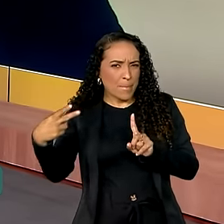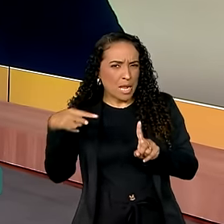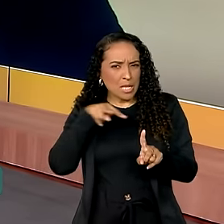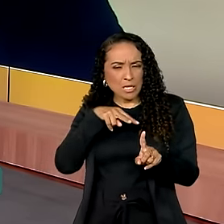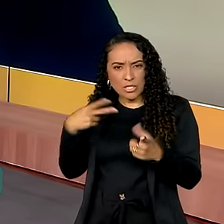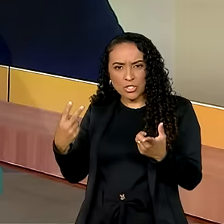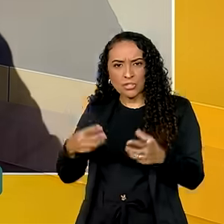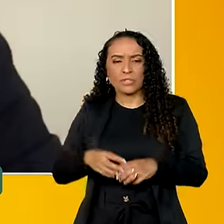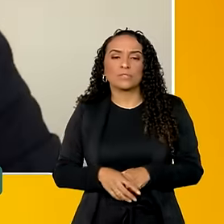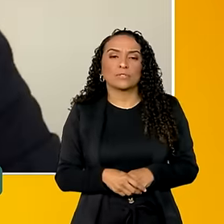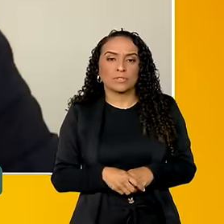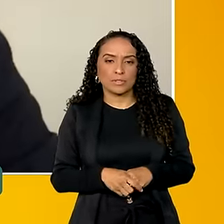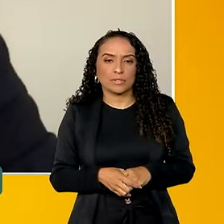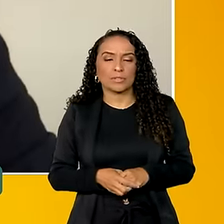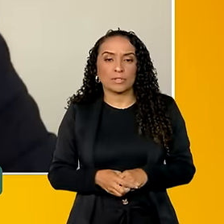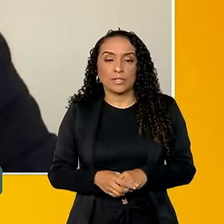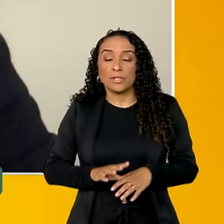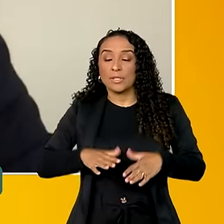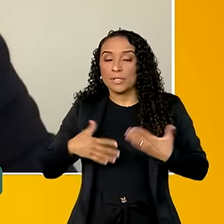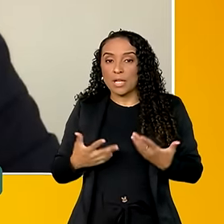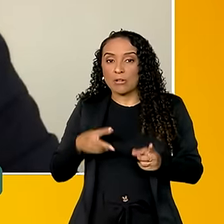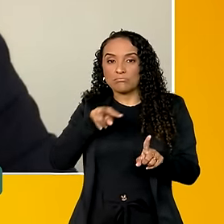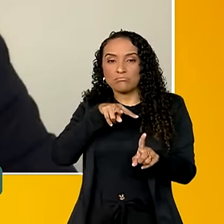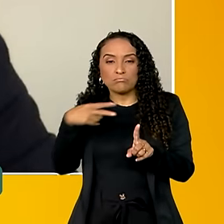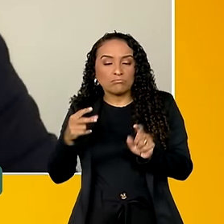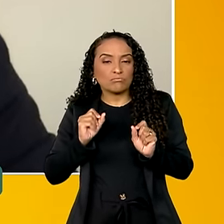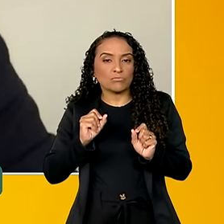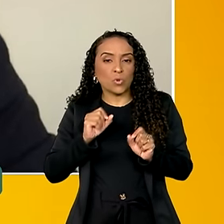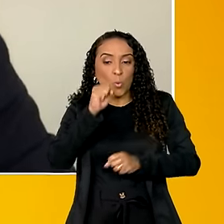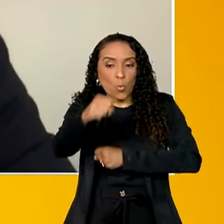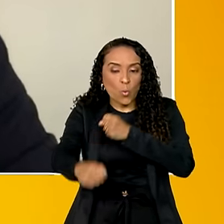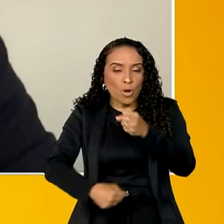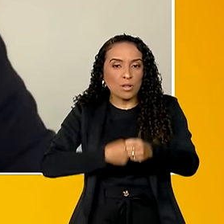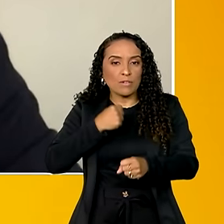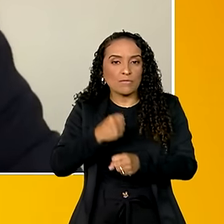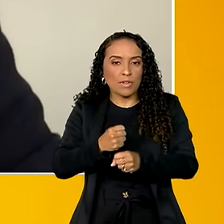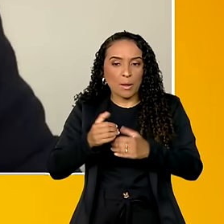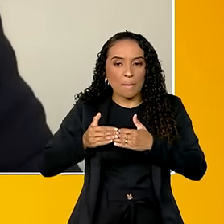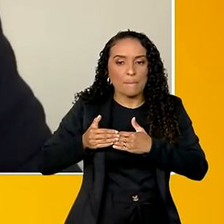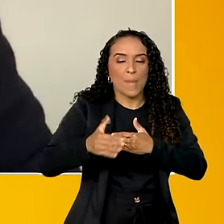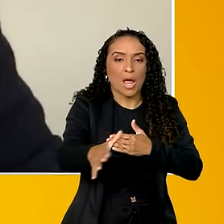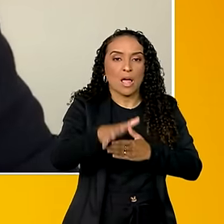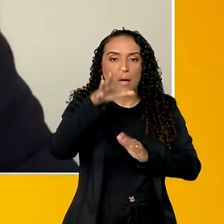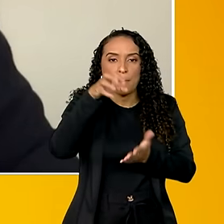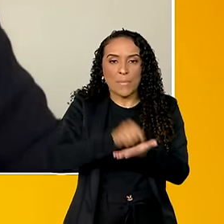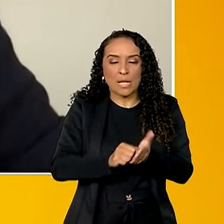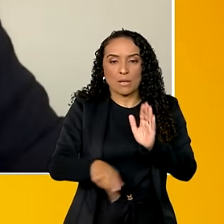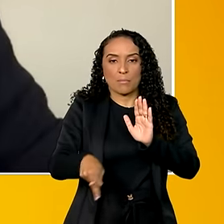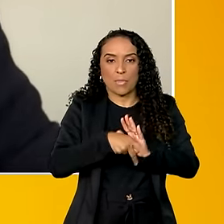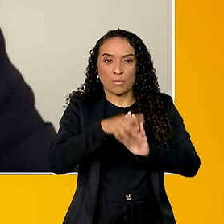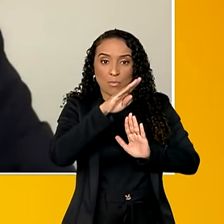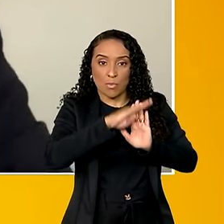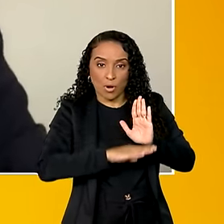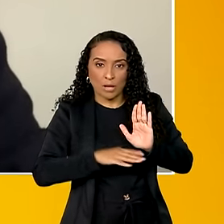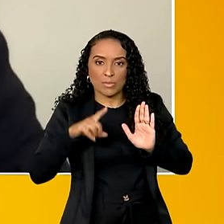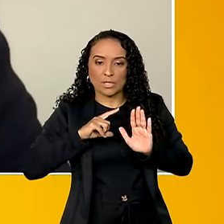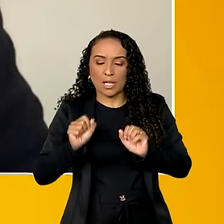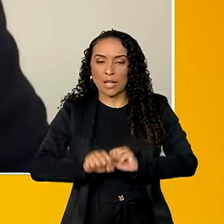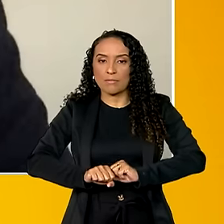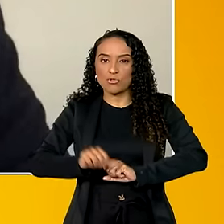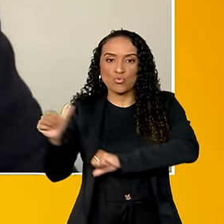isso? Olha, a perspectiva é que a partir do ano que vem, com a implementação do programa, a gente tem uma profunda